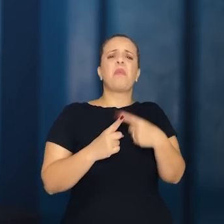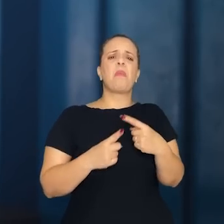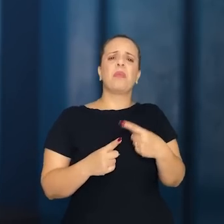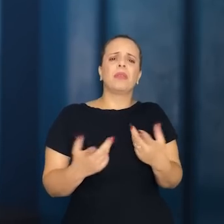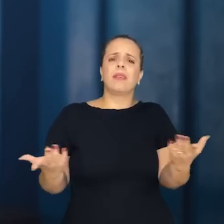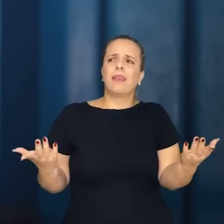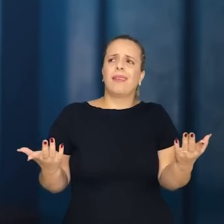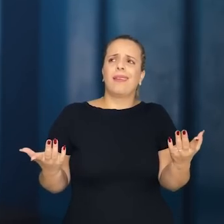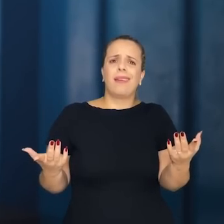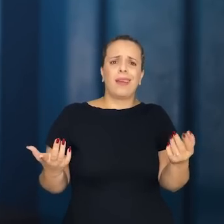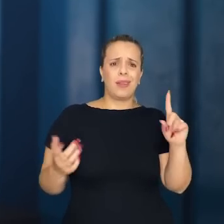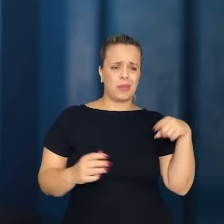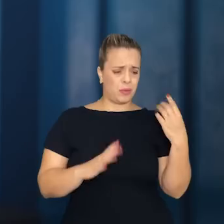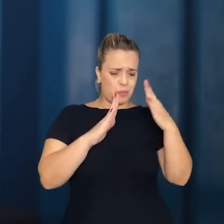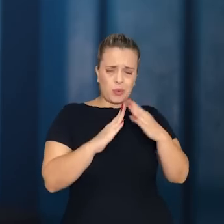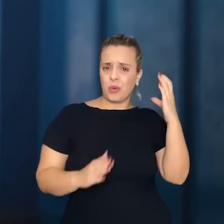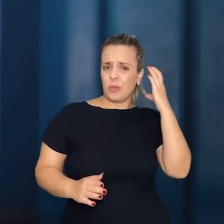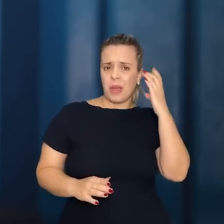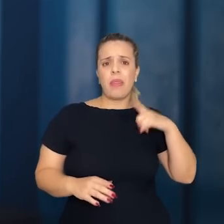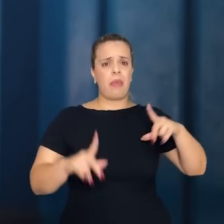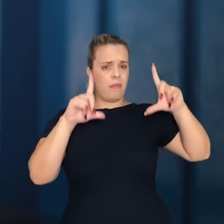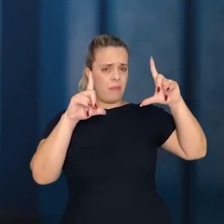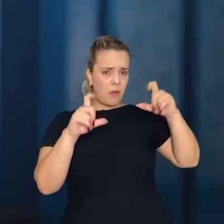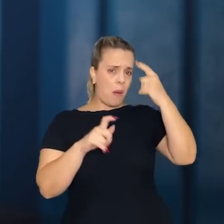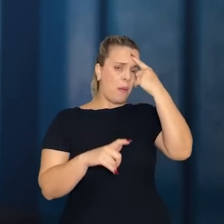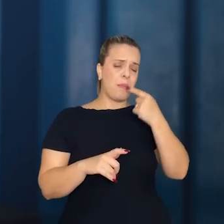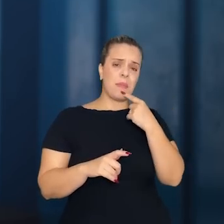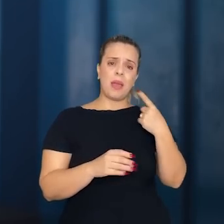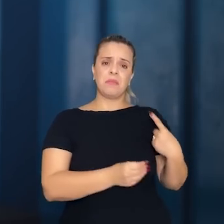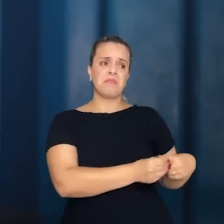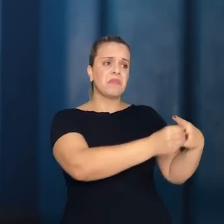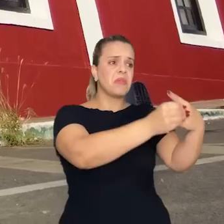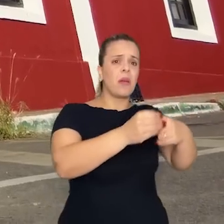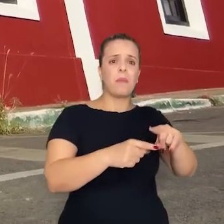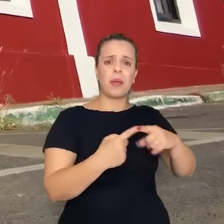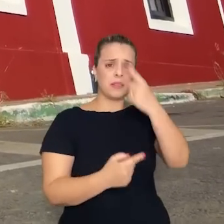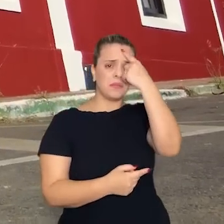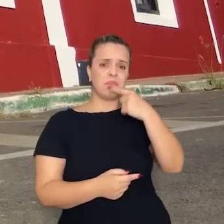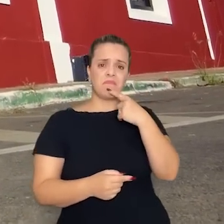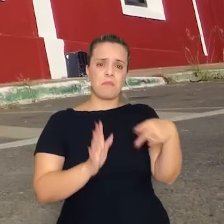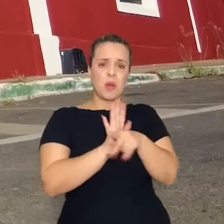a gente mora aqui em Cuiabá, tem imagens de outras cidades e não tem da própria?